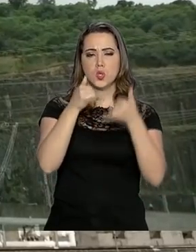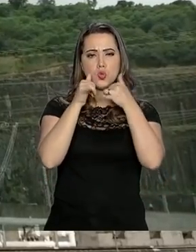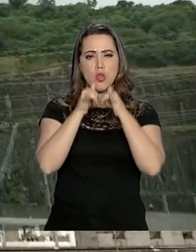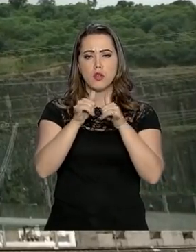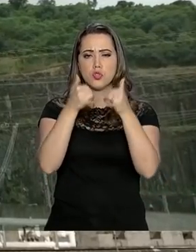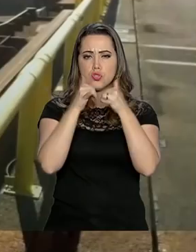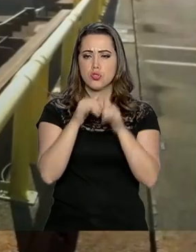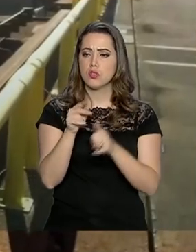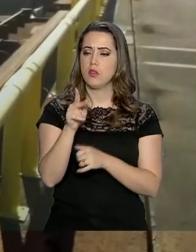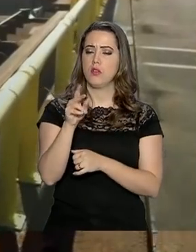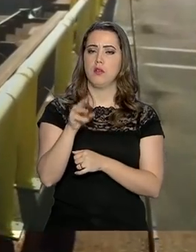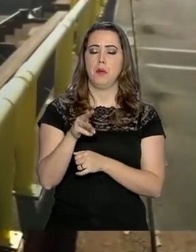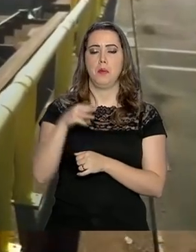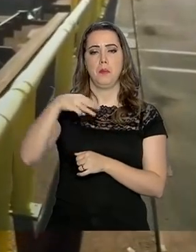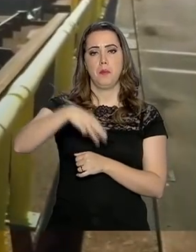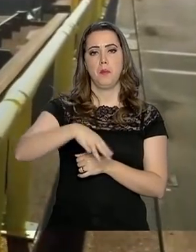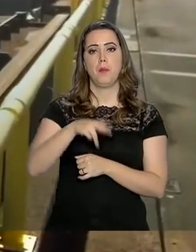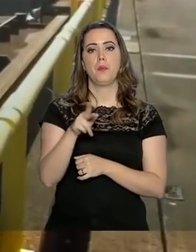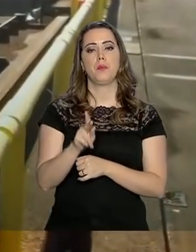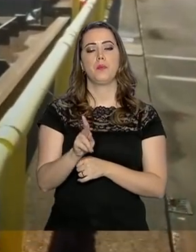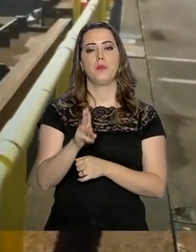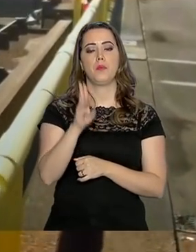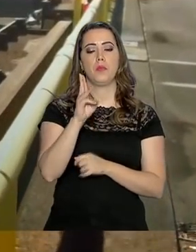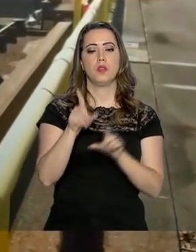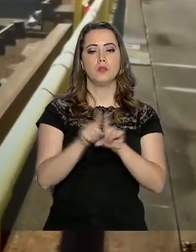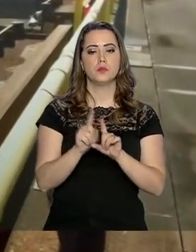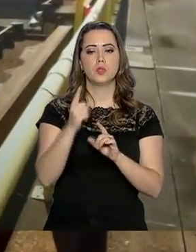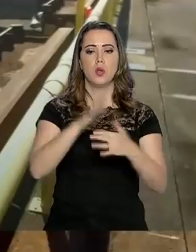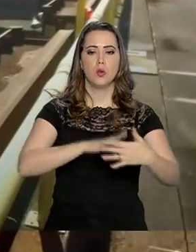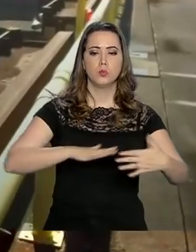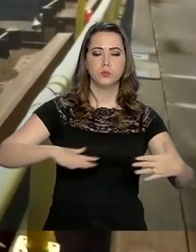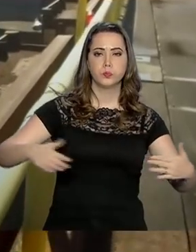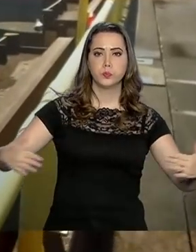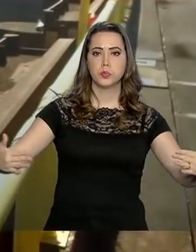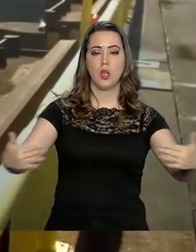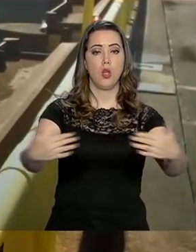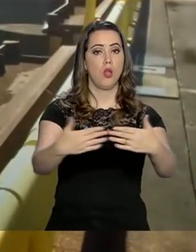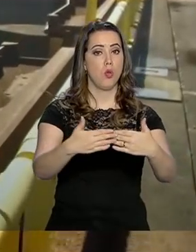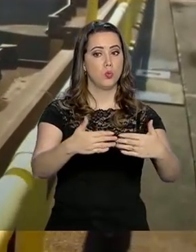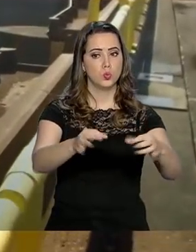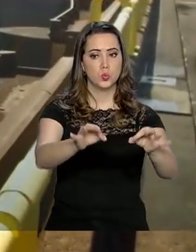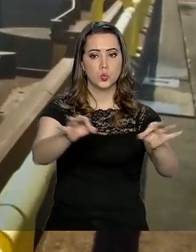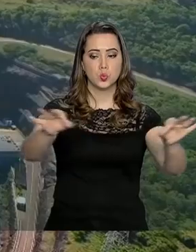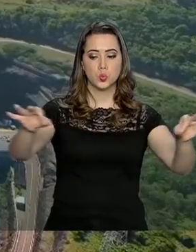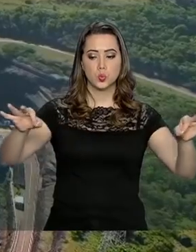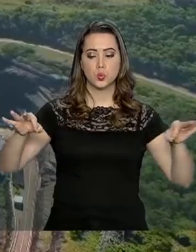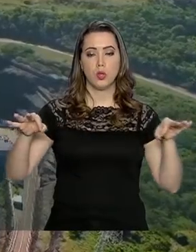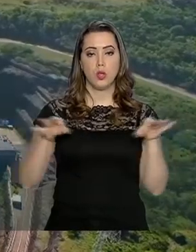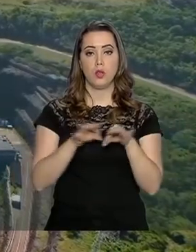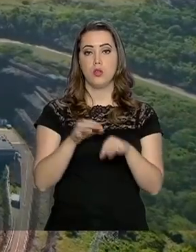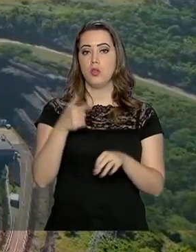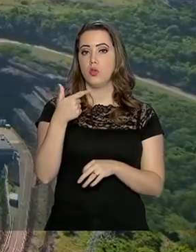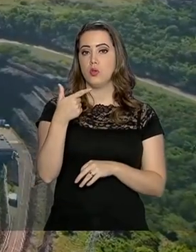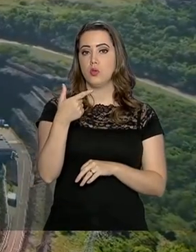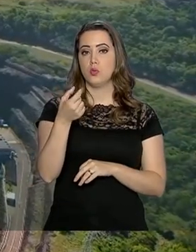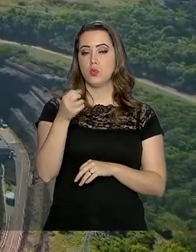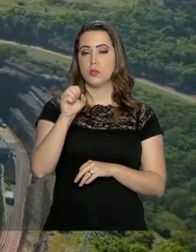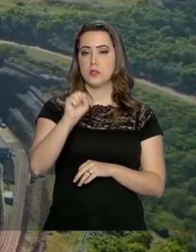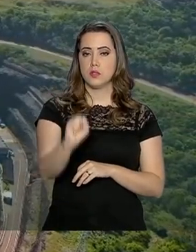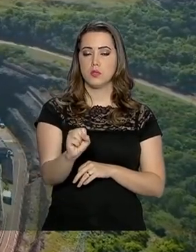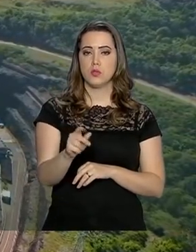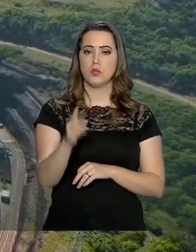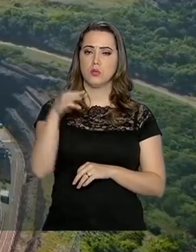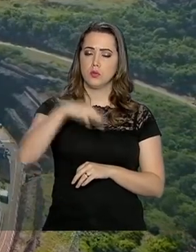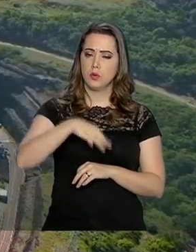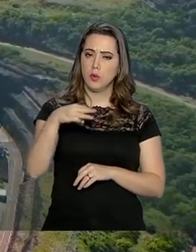energia, a usina conta com uma barragem que tem uma área de 208 quilômetros quadrados. A outra barragem visitada